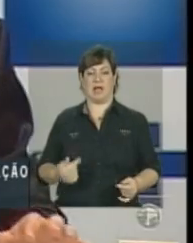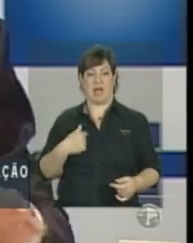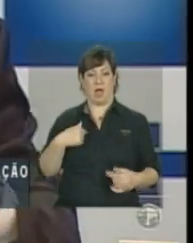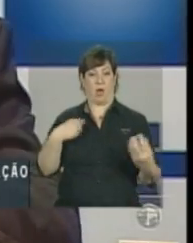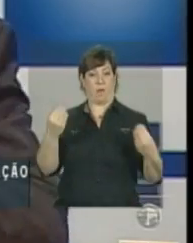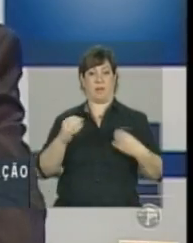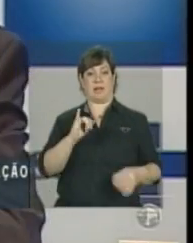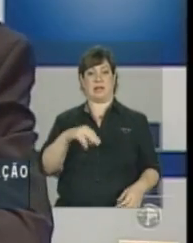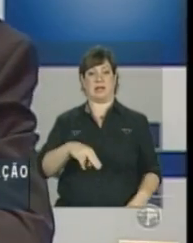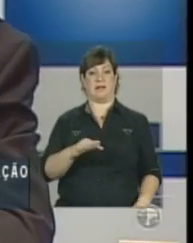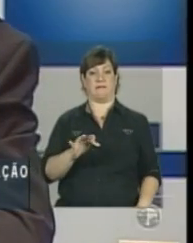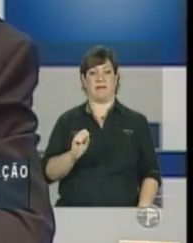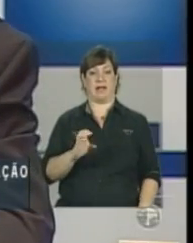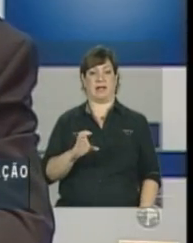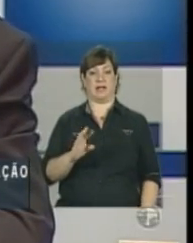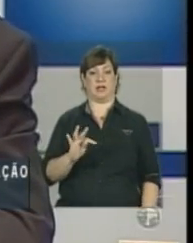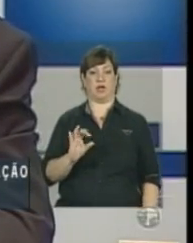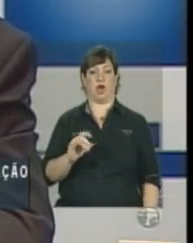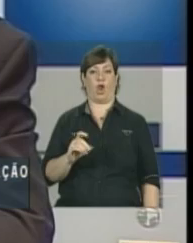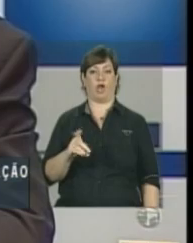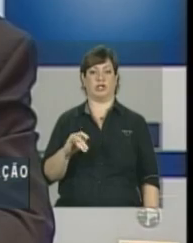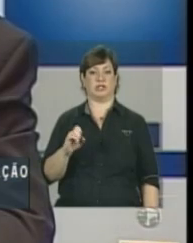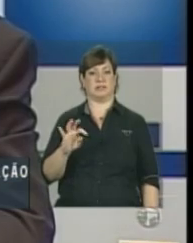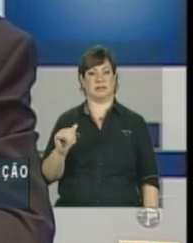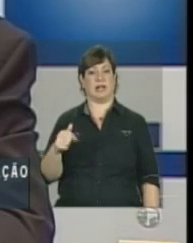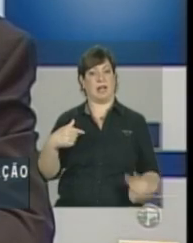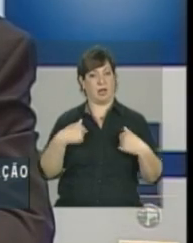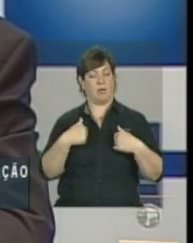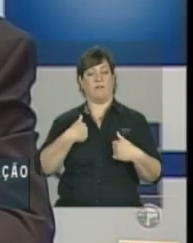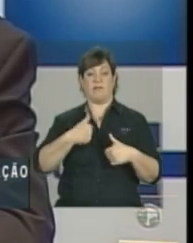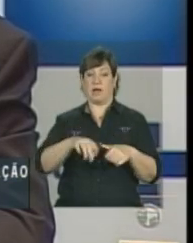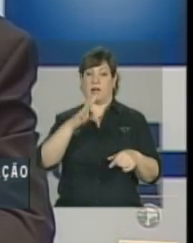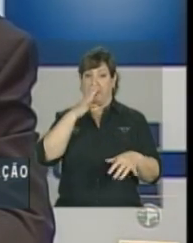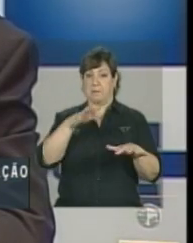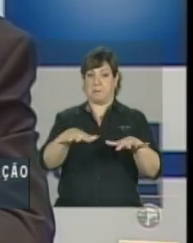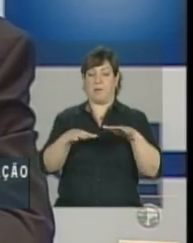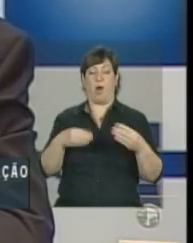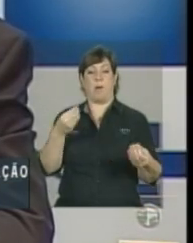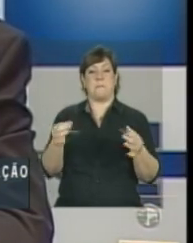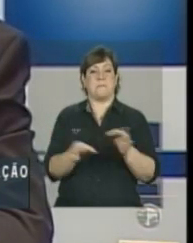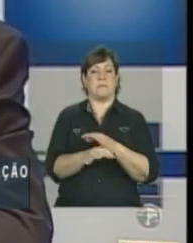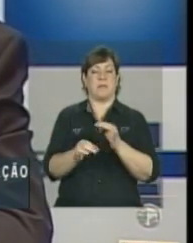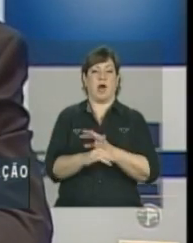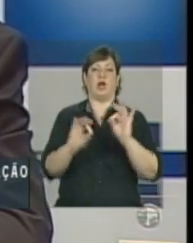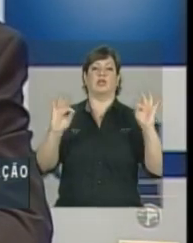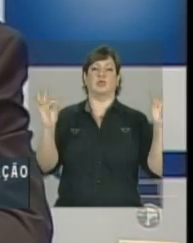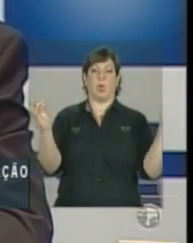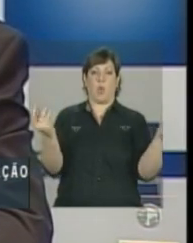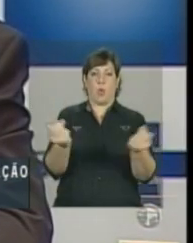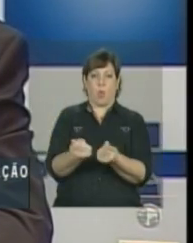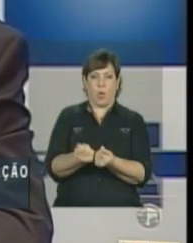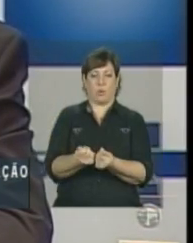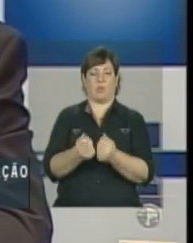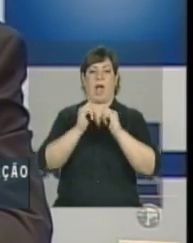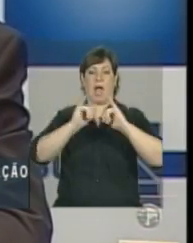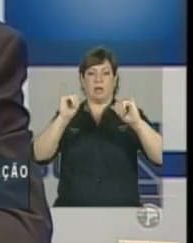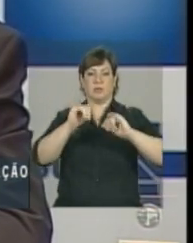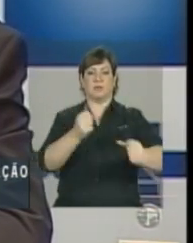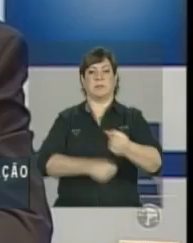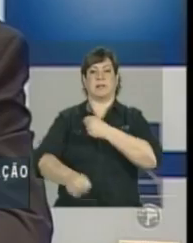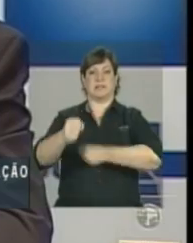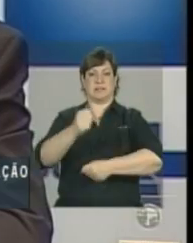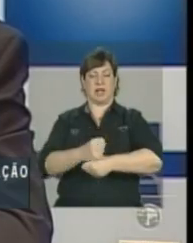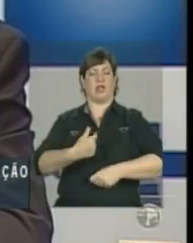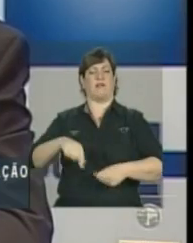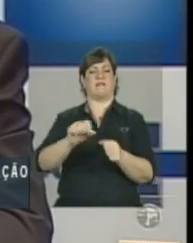infectologista, fiquei impressionado quando, na preparação de todo o anúncio do ano passado,